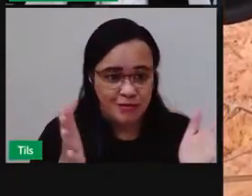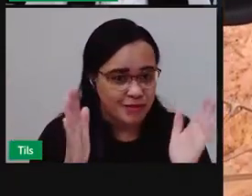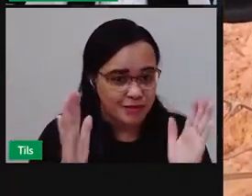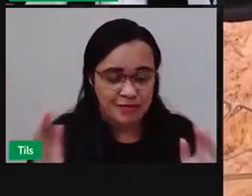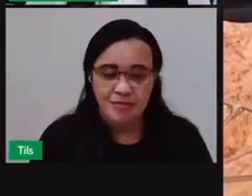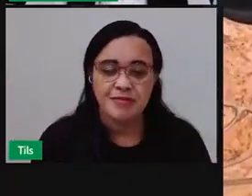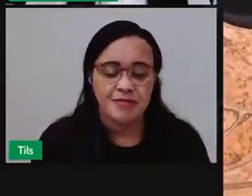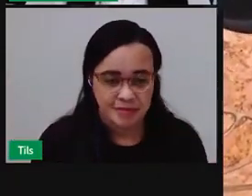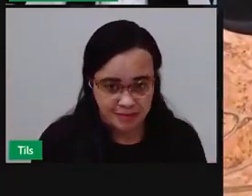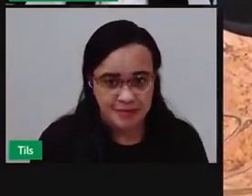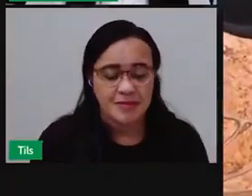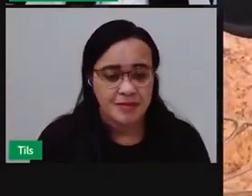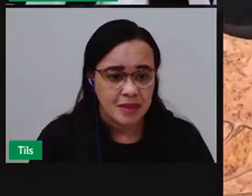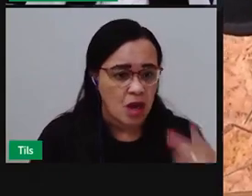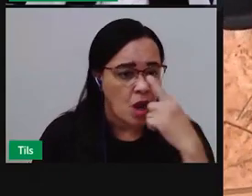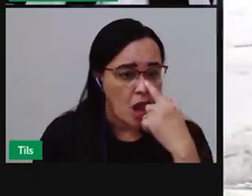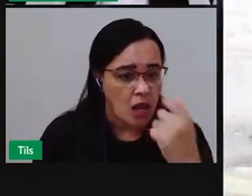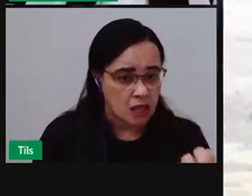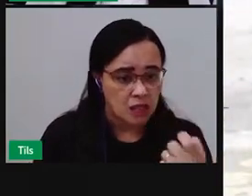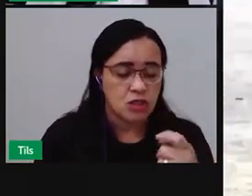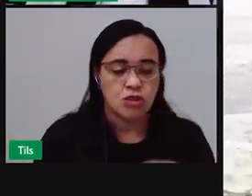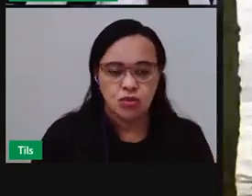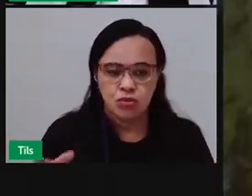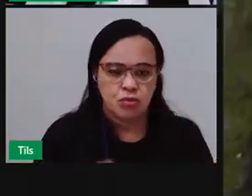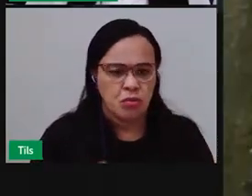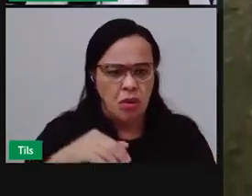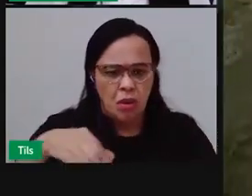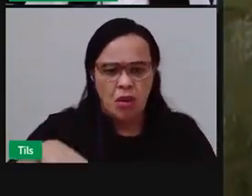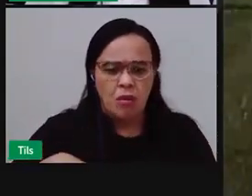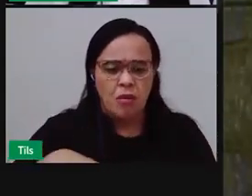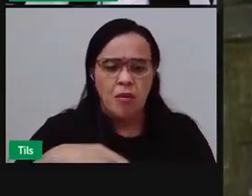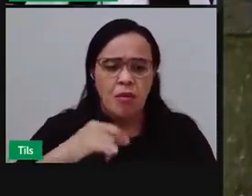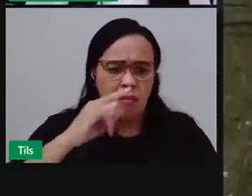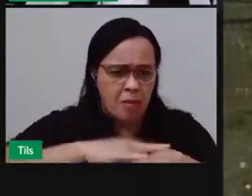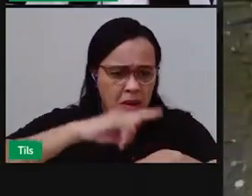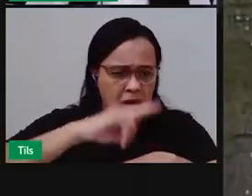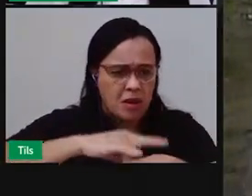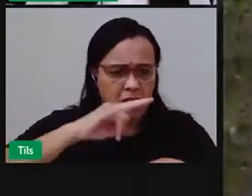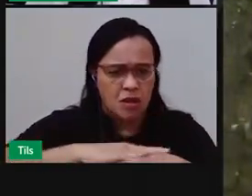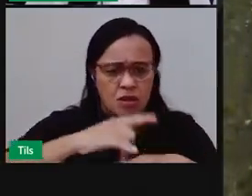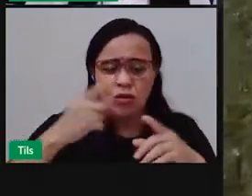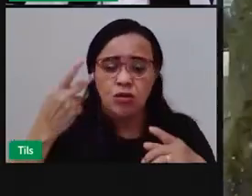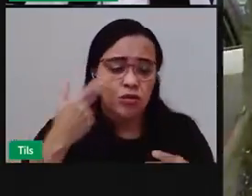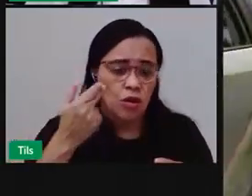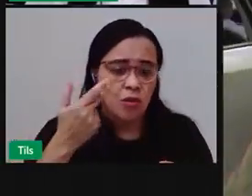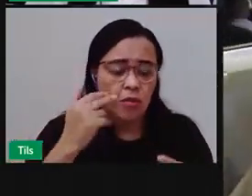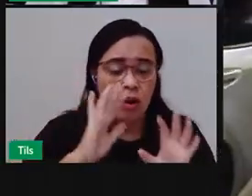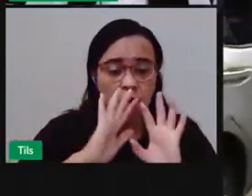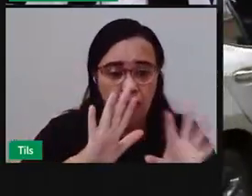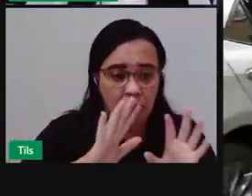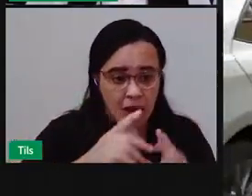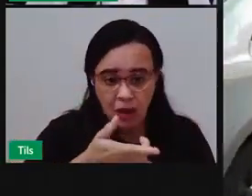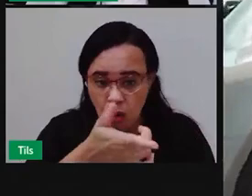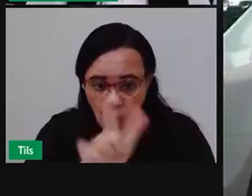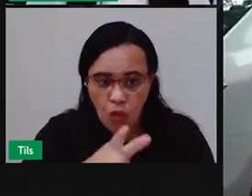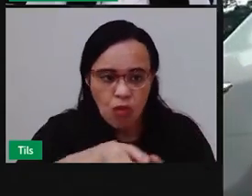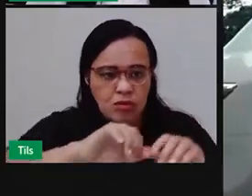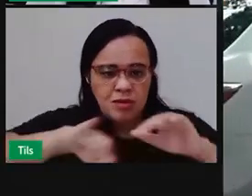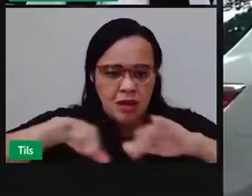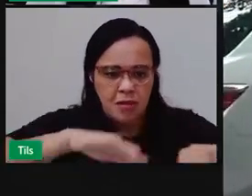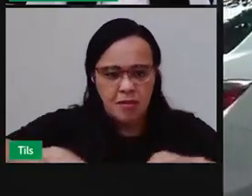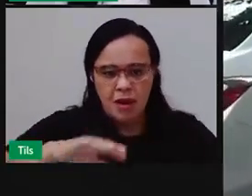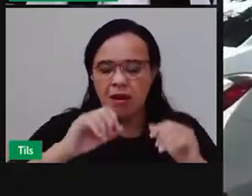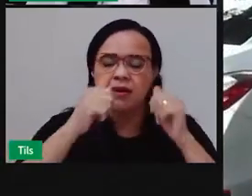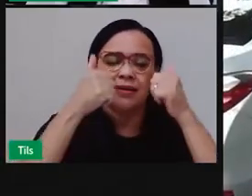é que vai para o aterro sanitário. Essa mudança de comportamento fez com que a Renata conhecesse o